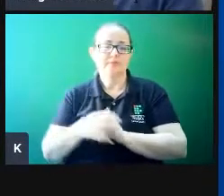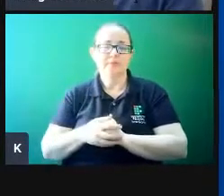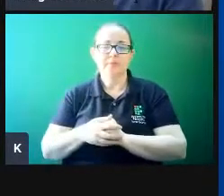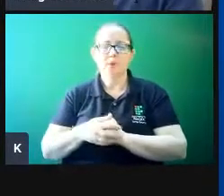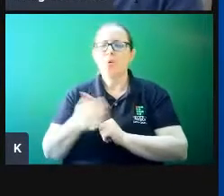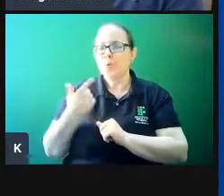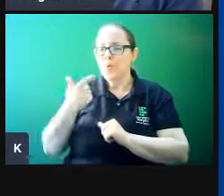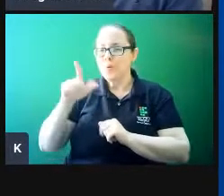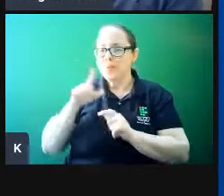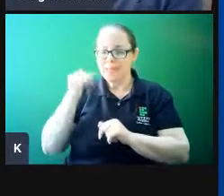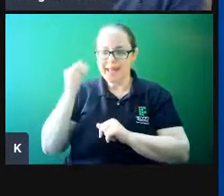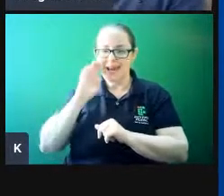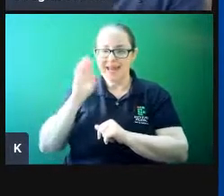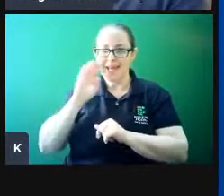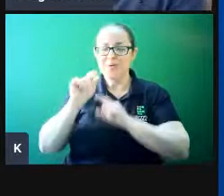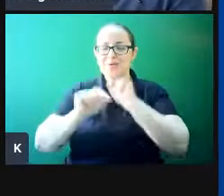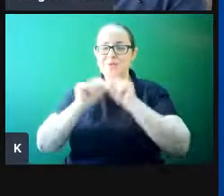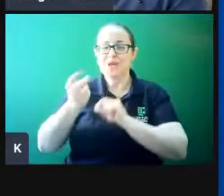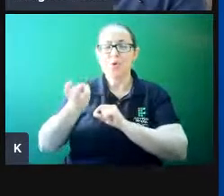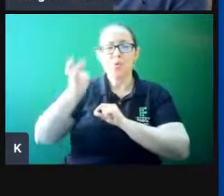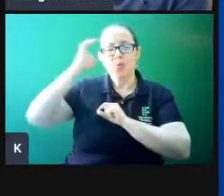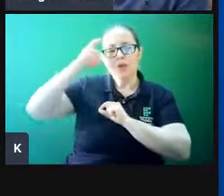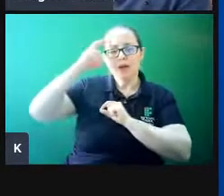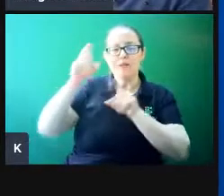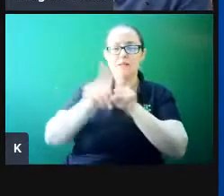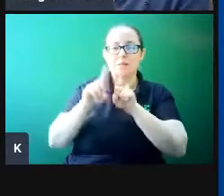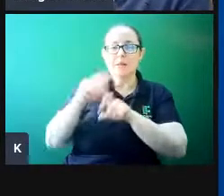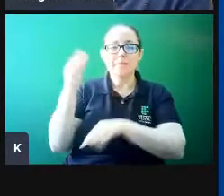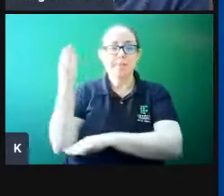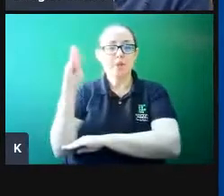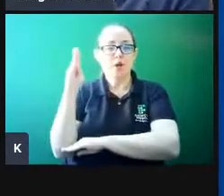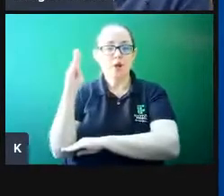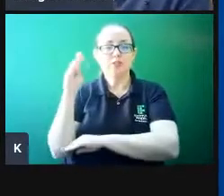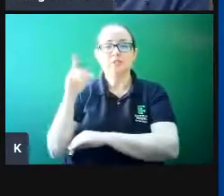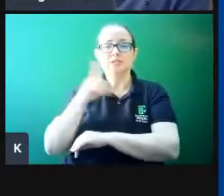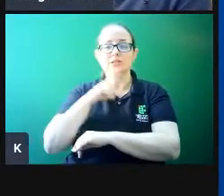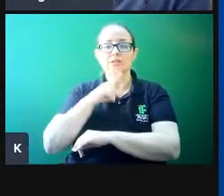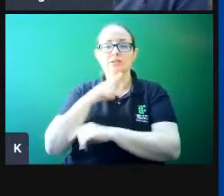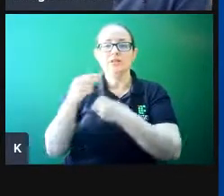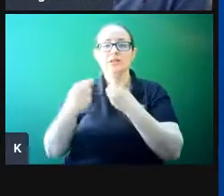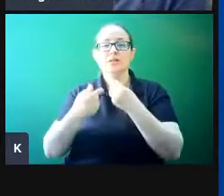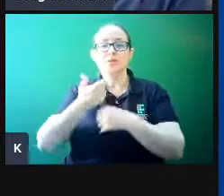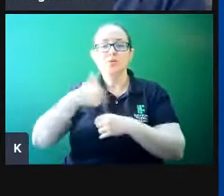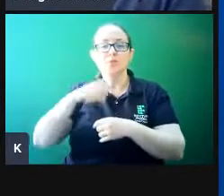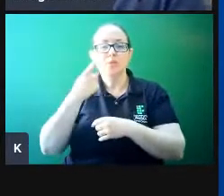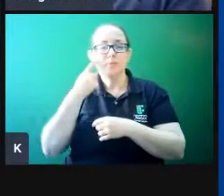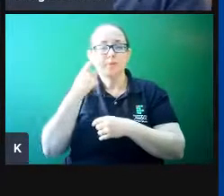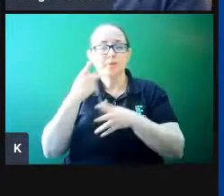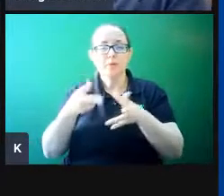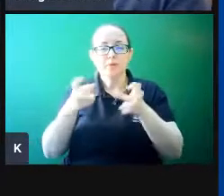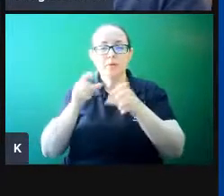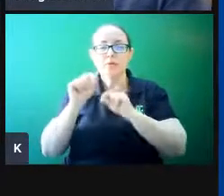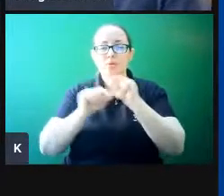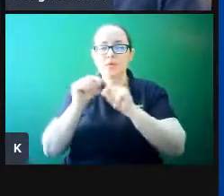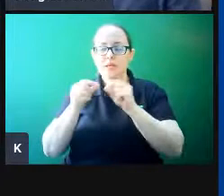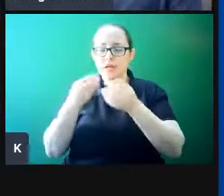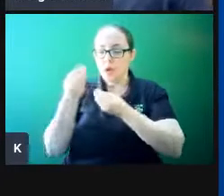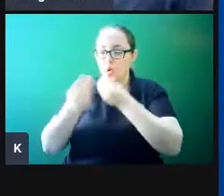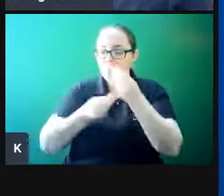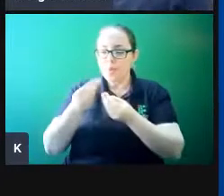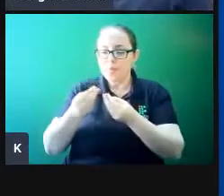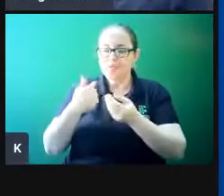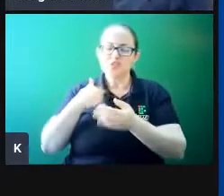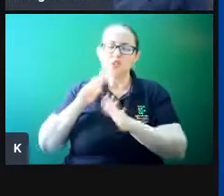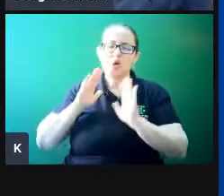é a questão cultural e biológica que a gente já viu. Ele recomenda, então, um meio termo entre a familiaridade e a novidade,